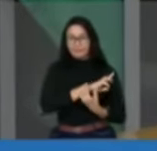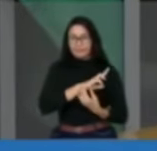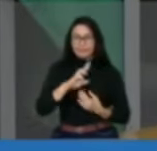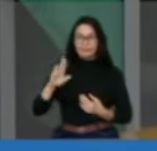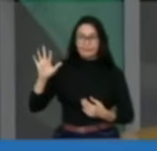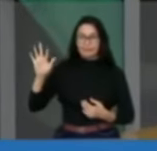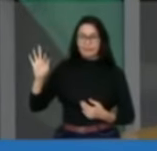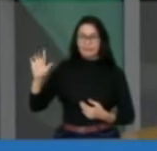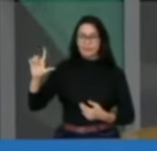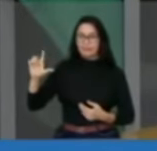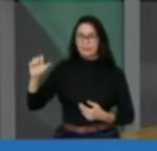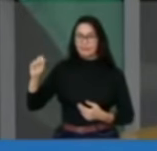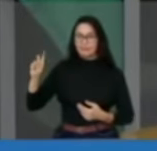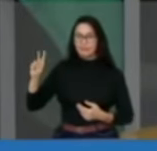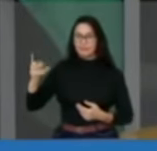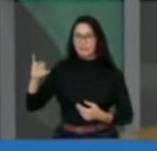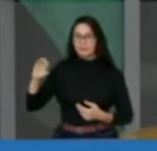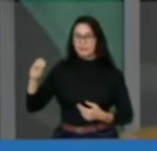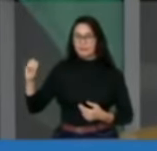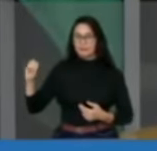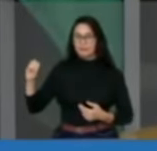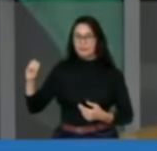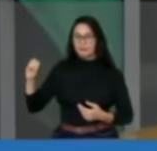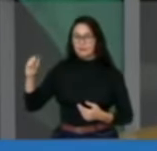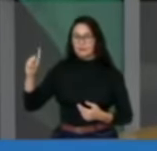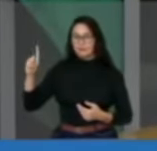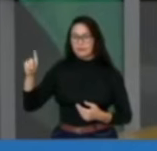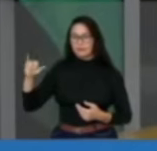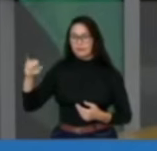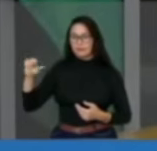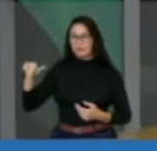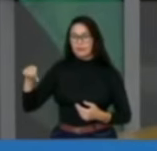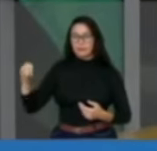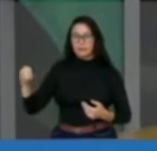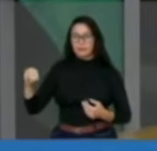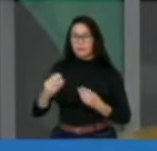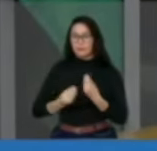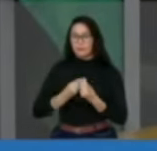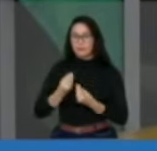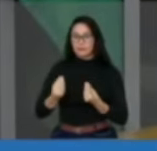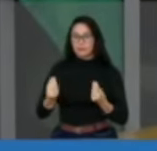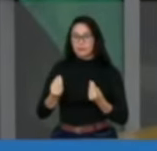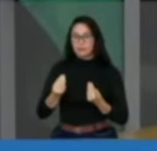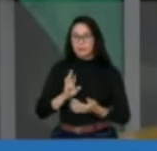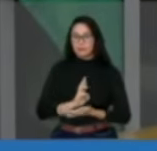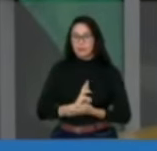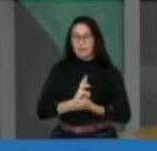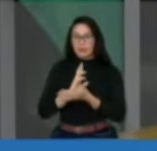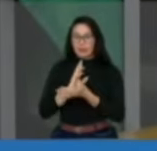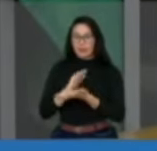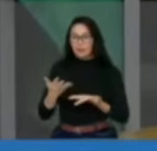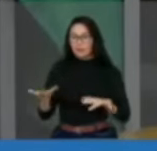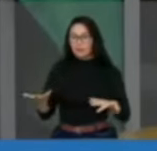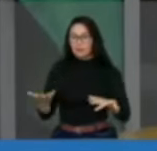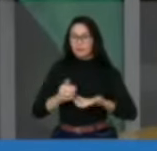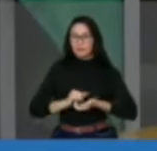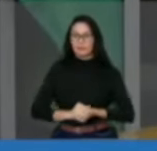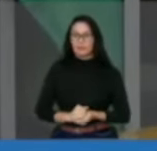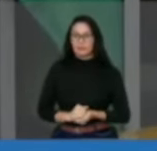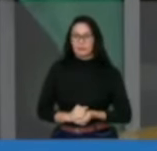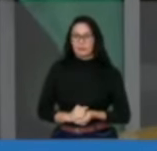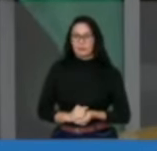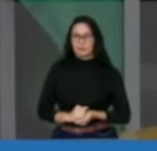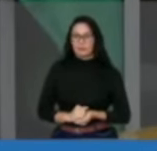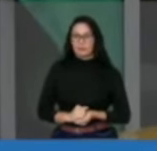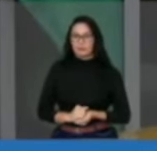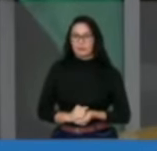Relator, não sei como, não entendi, quero saber. Relator. Relator desse caso